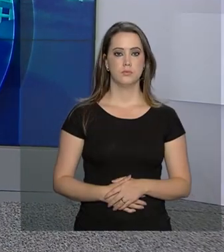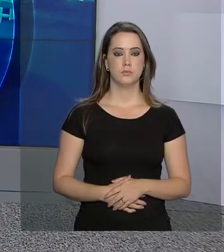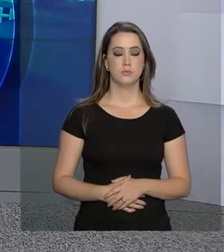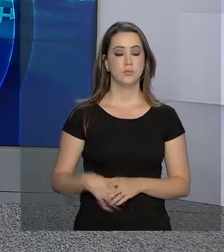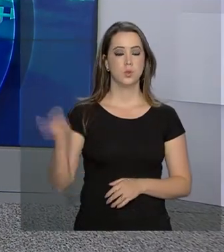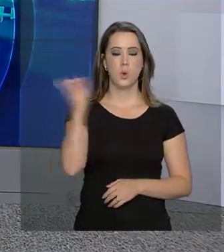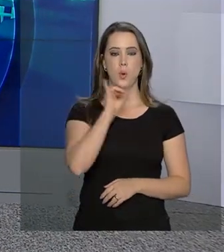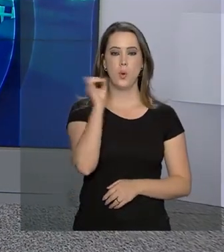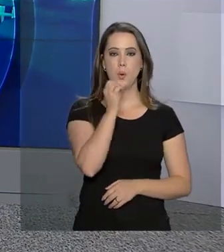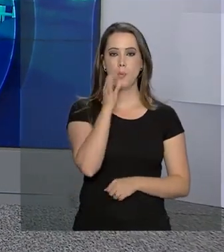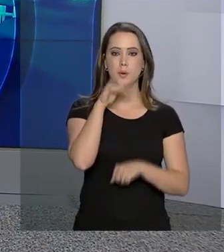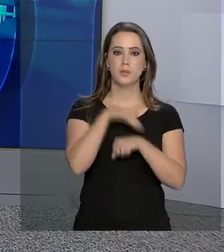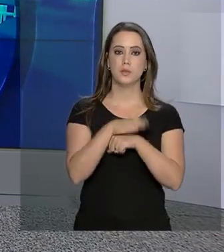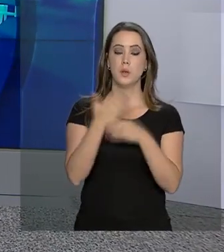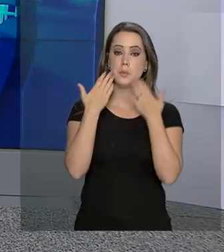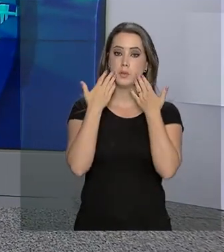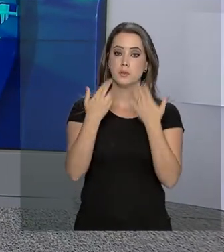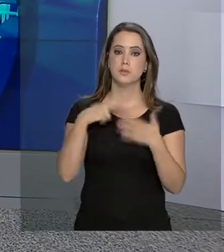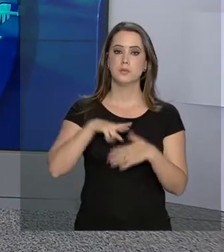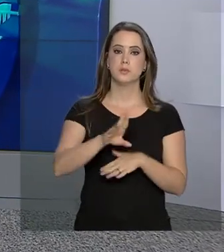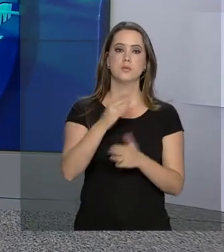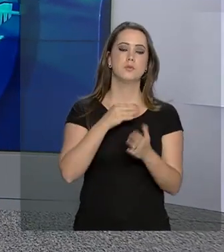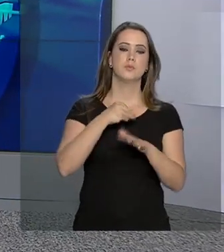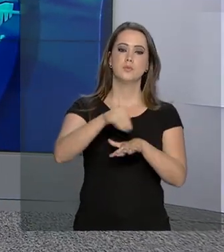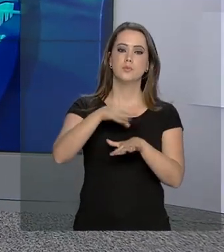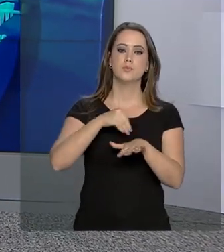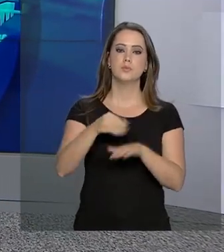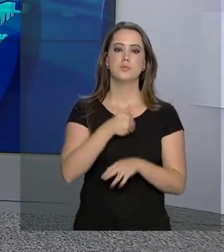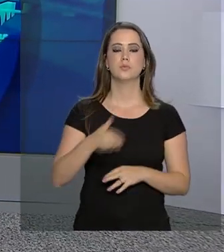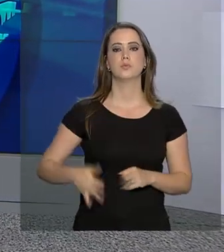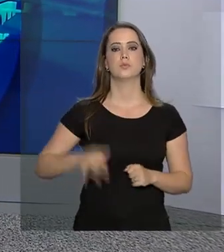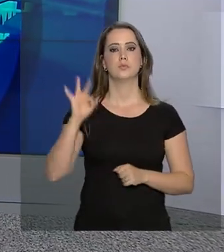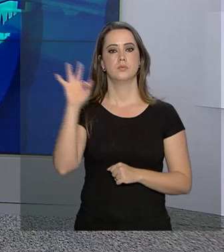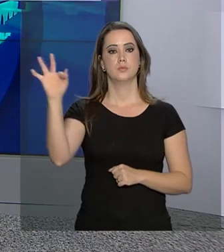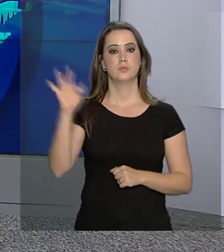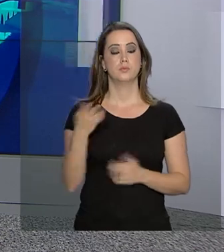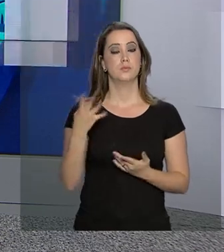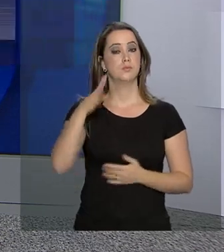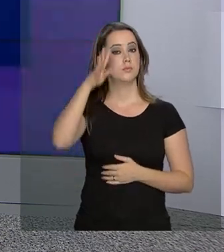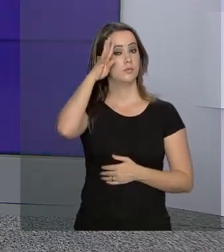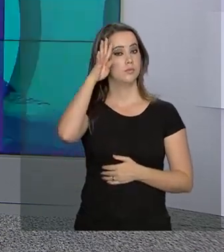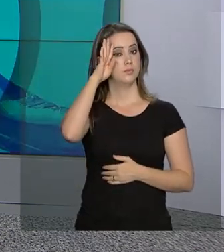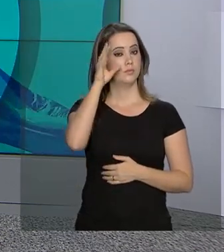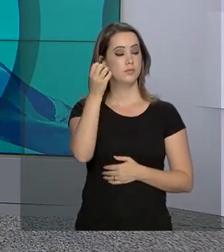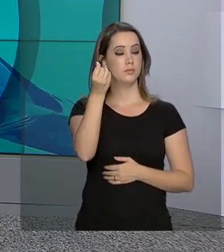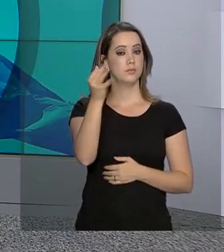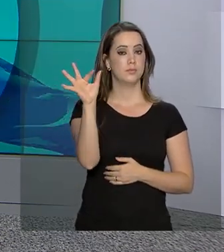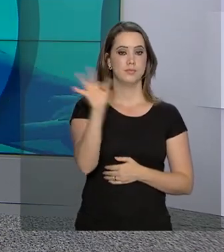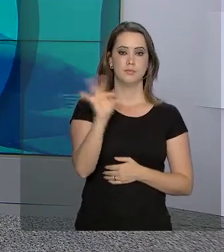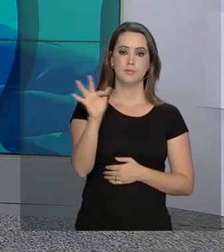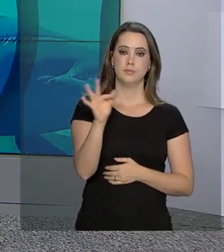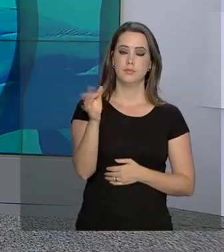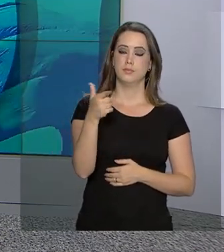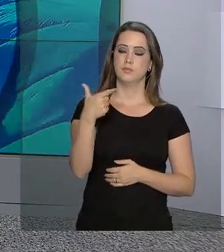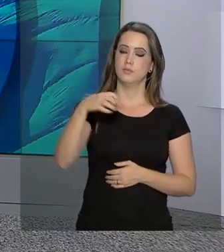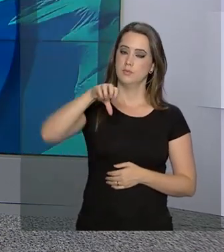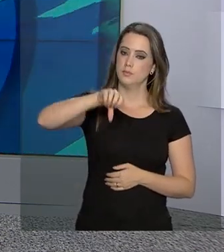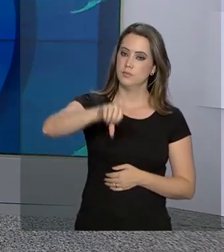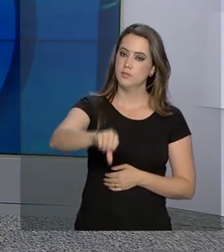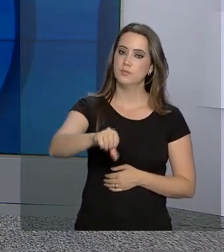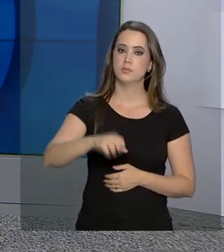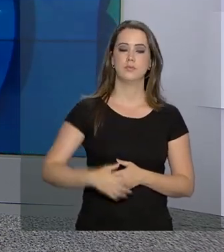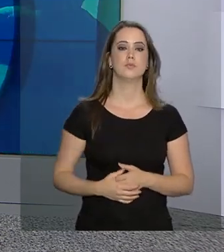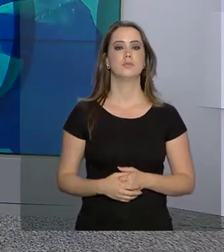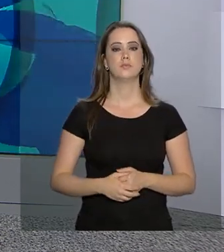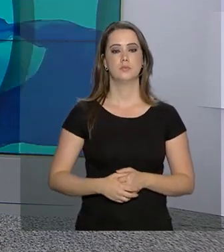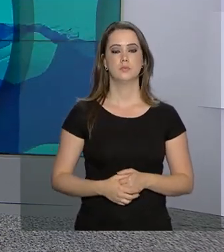Olá, boa noite no ar o repórter NBR com as notícias do governo federal desta quarta-feira, dia 6 de fevereiro de